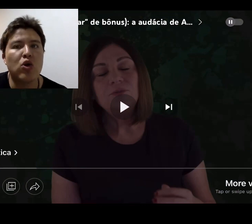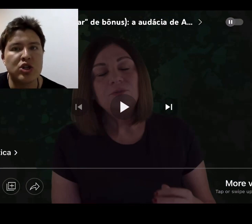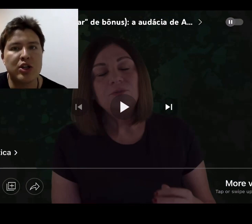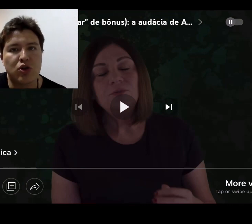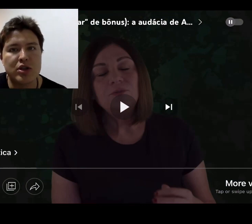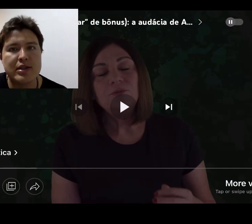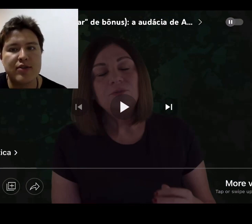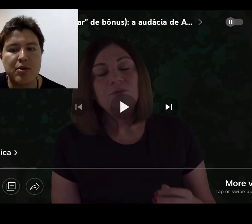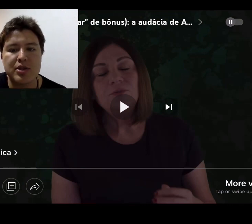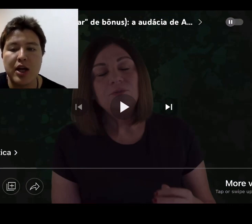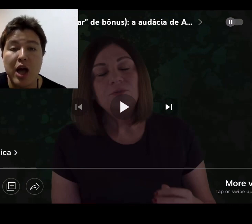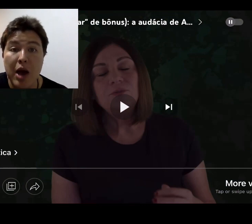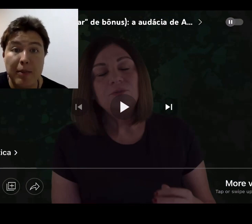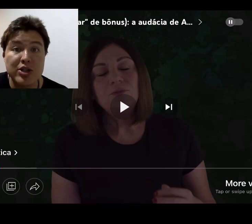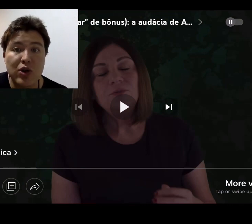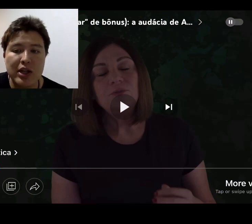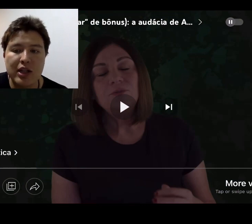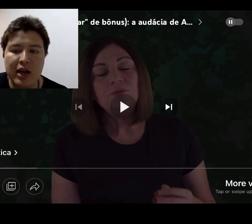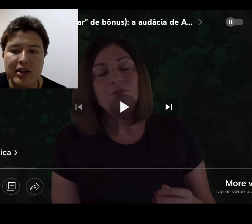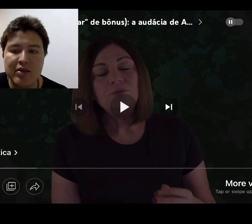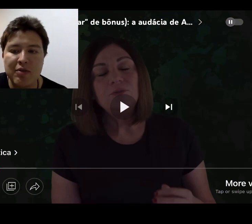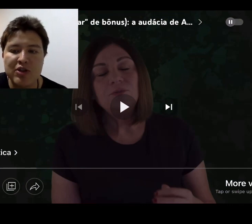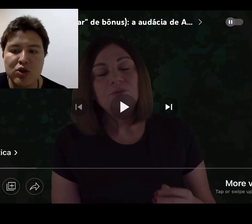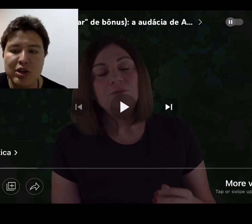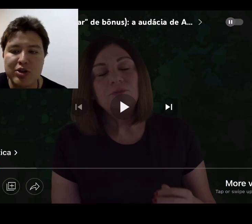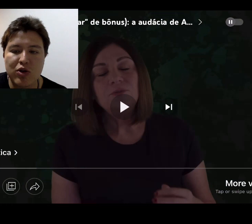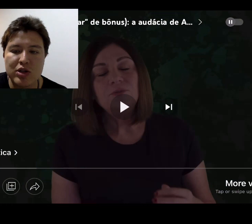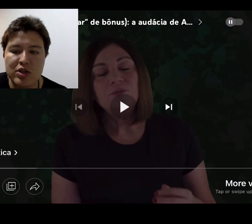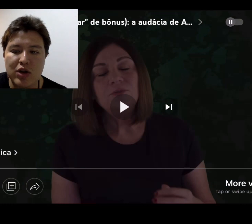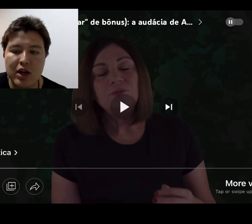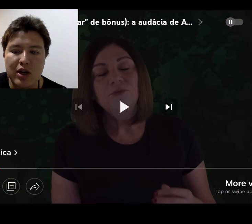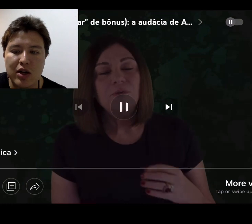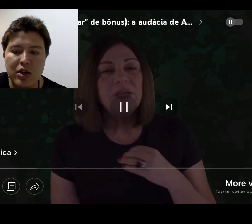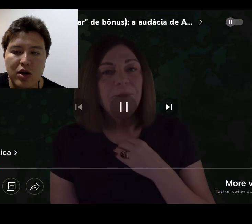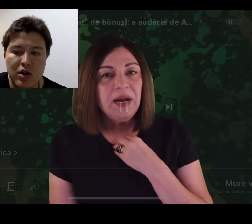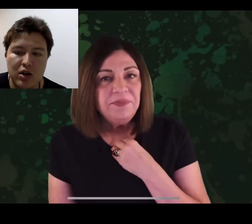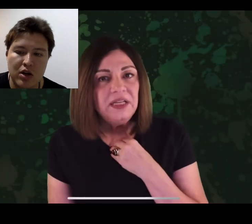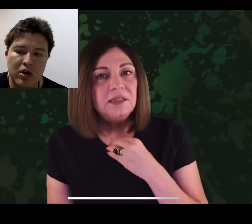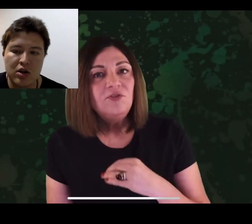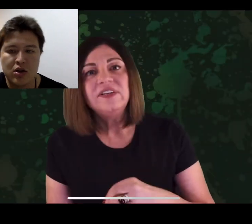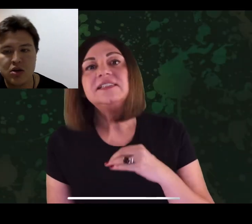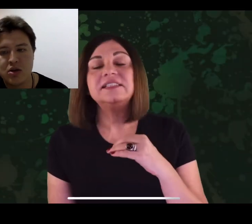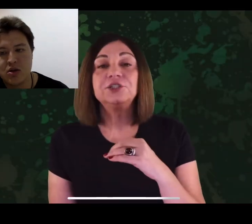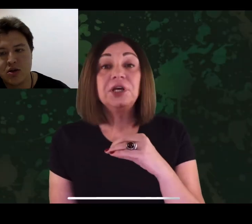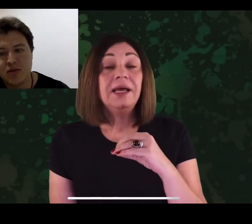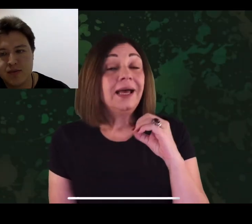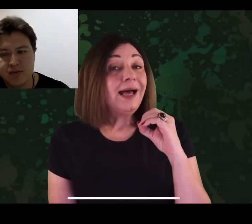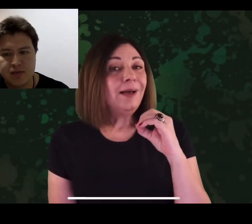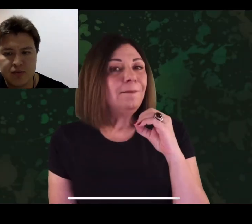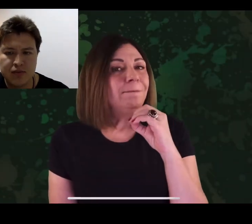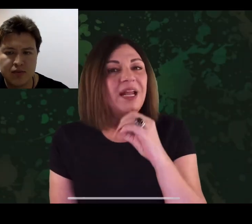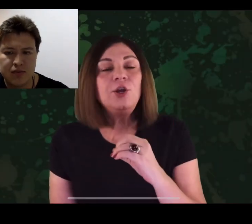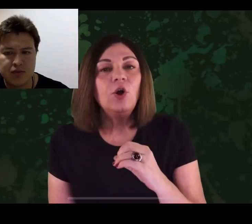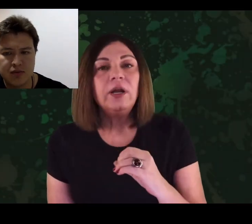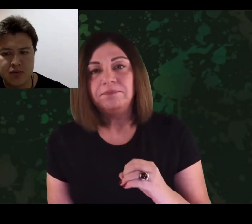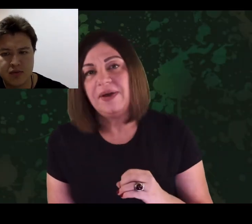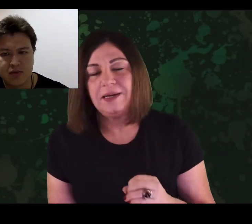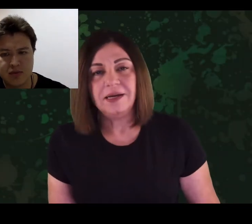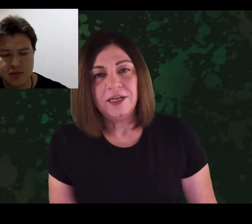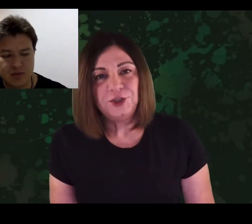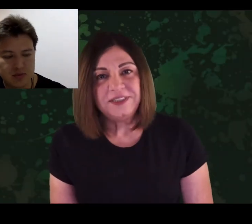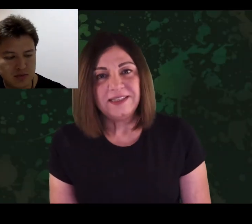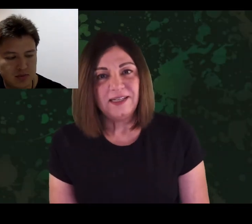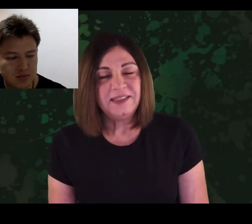experiência, o diretor desses filmes. Mas não, ele estava fazendo outras coisas, olha. O que, para mim, talvez seja a melhor